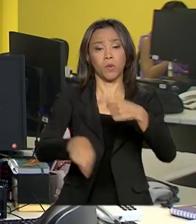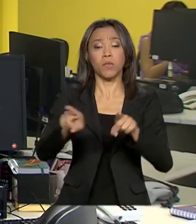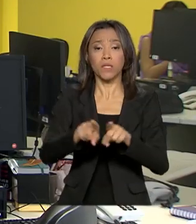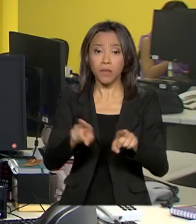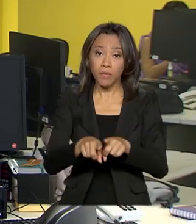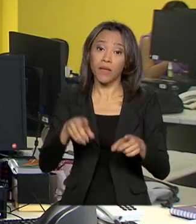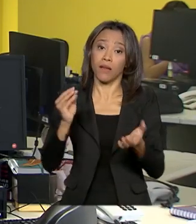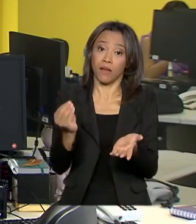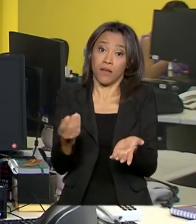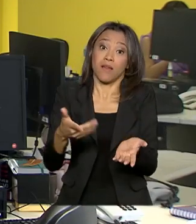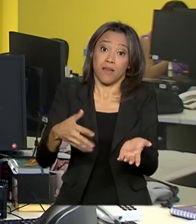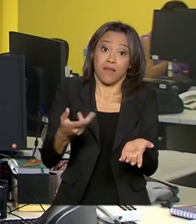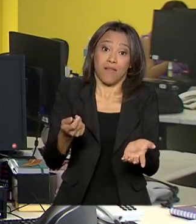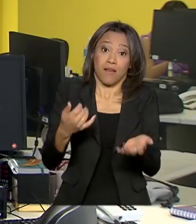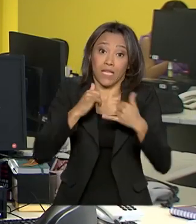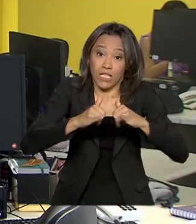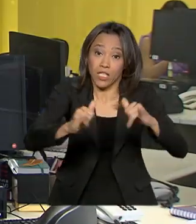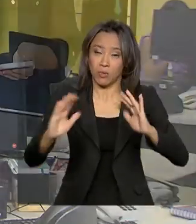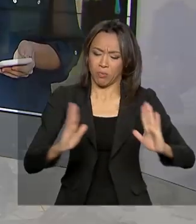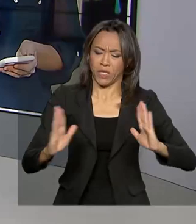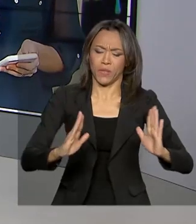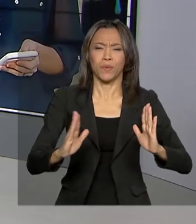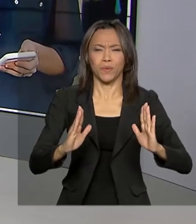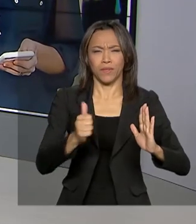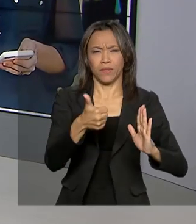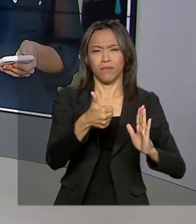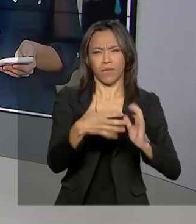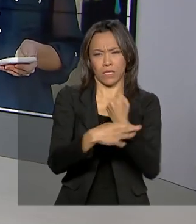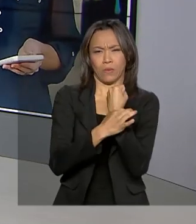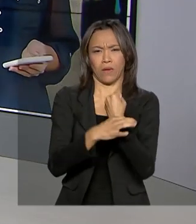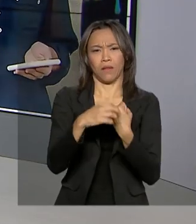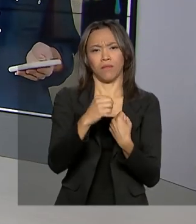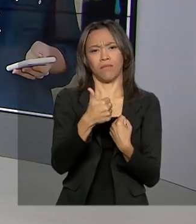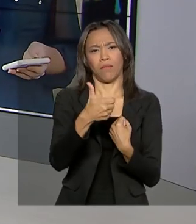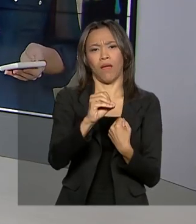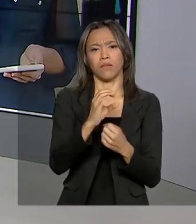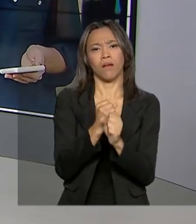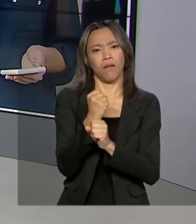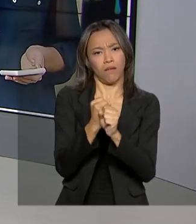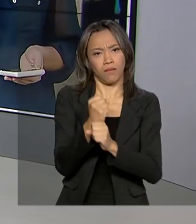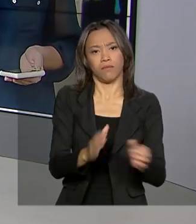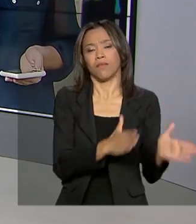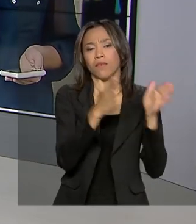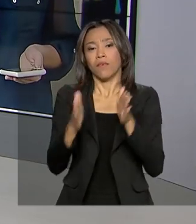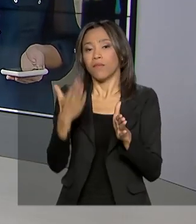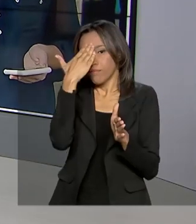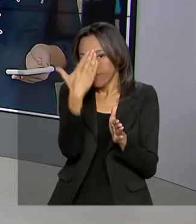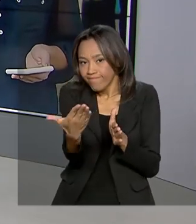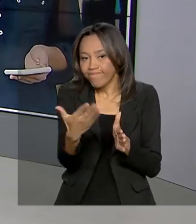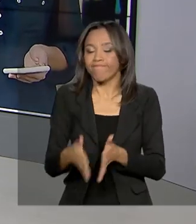pelo menos 10 anos. Voltamos com você, Mara. Obrigada, Tiago, pelas suas informações.